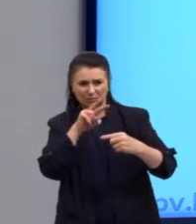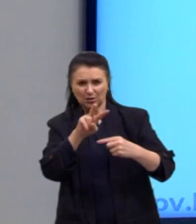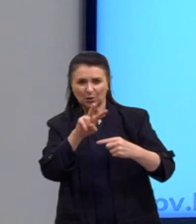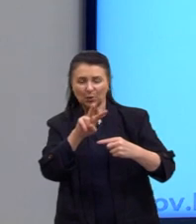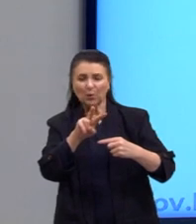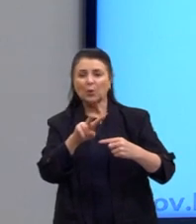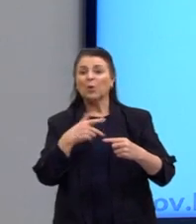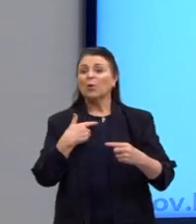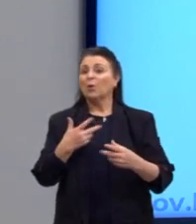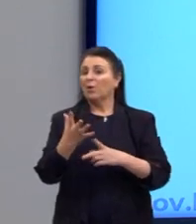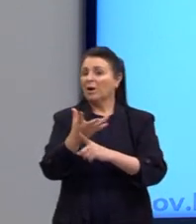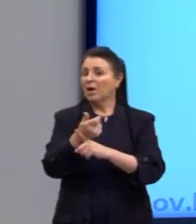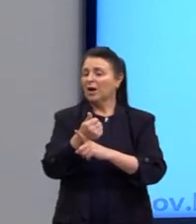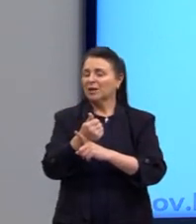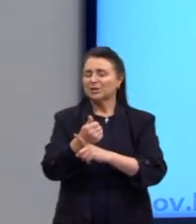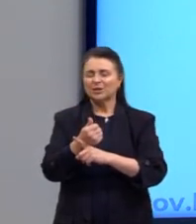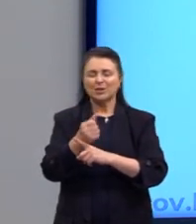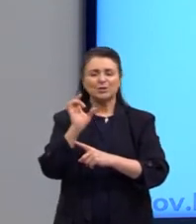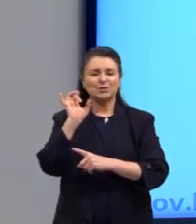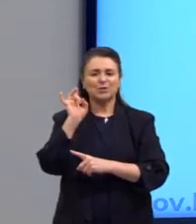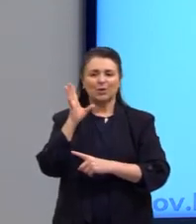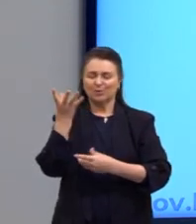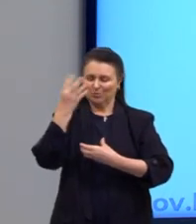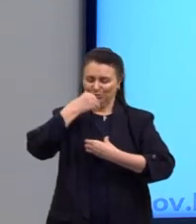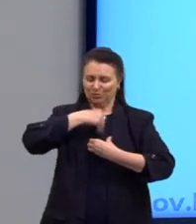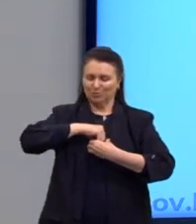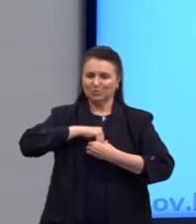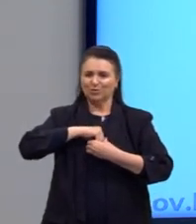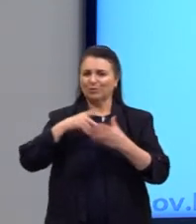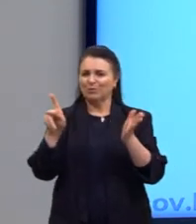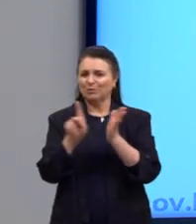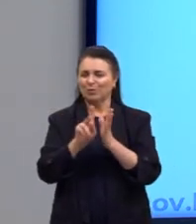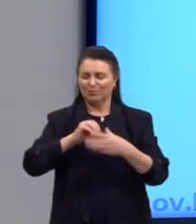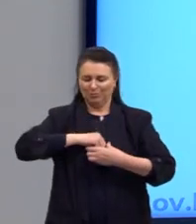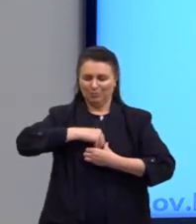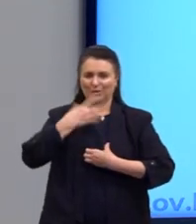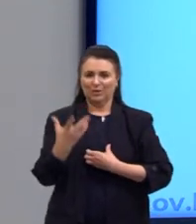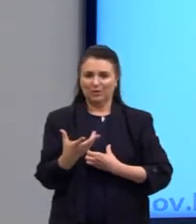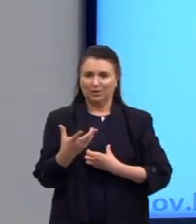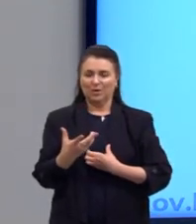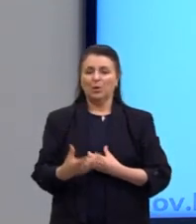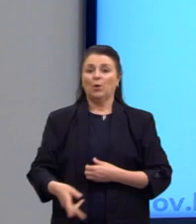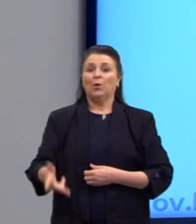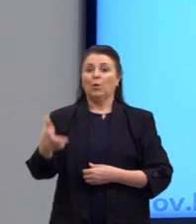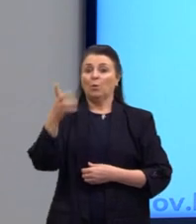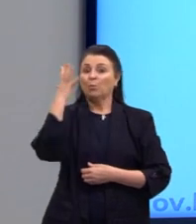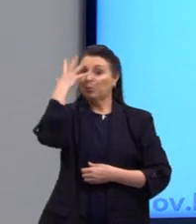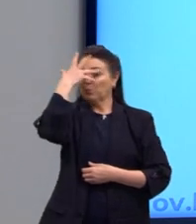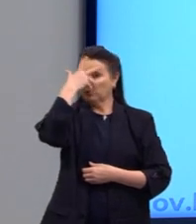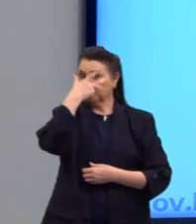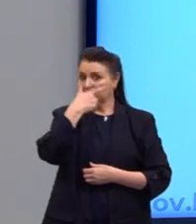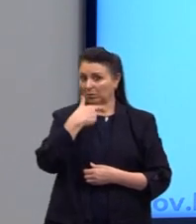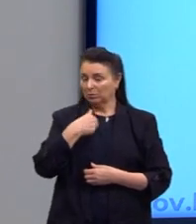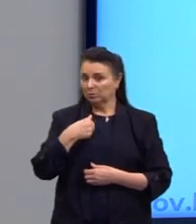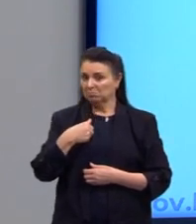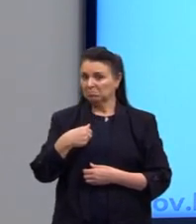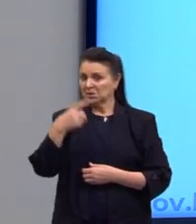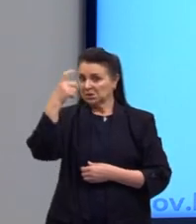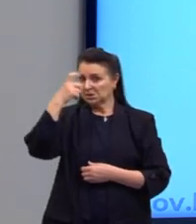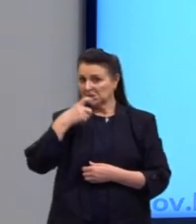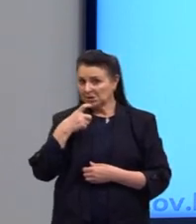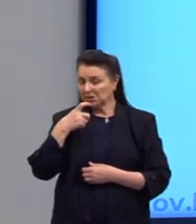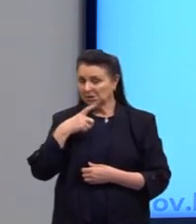puramente subjetiva. Então, alguns filósofos aqui, o Platão, como nós já vimos, o belo em si, é uma ideia universal,